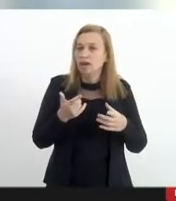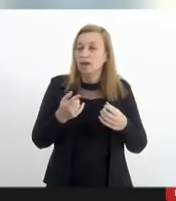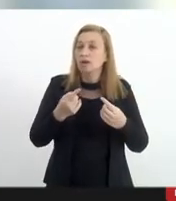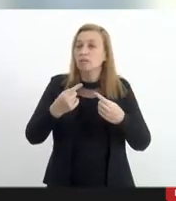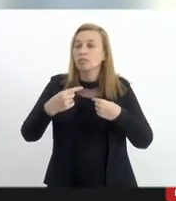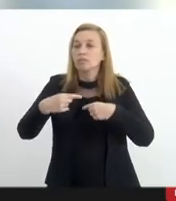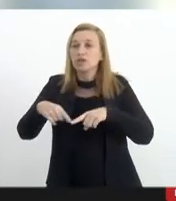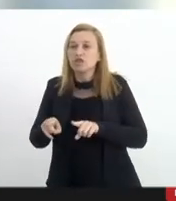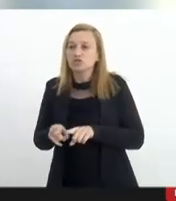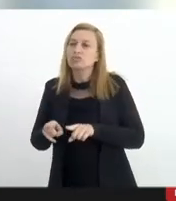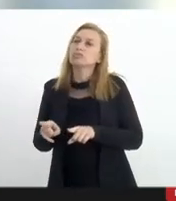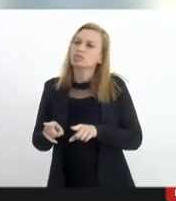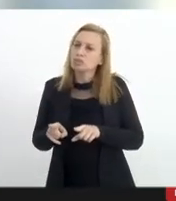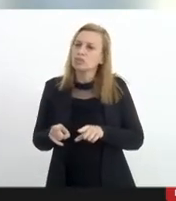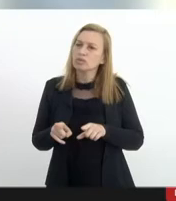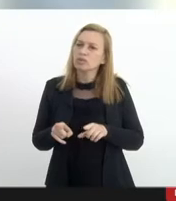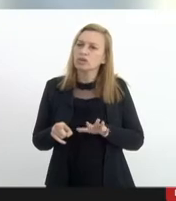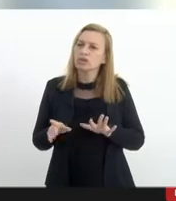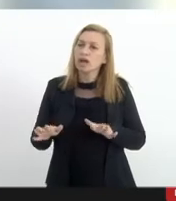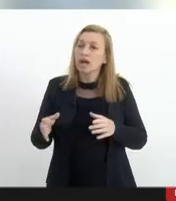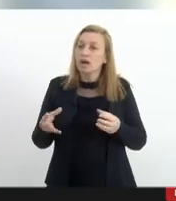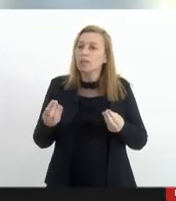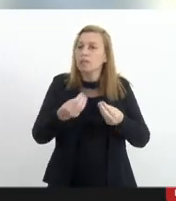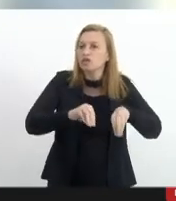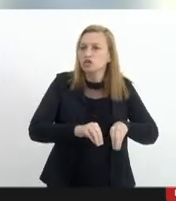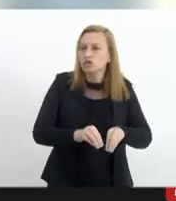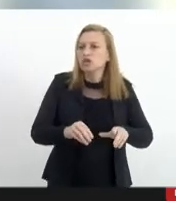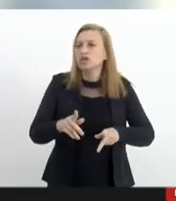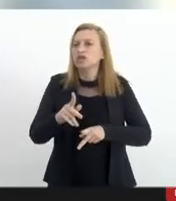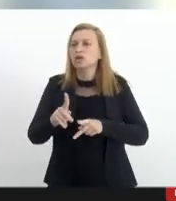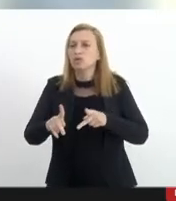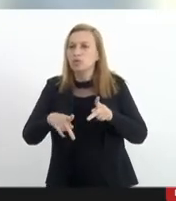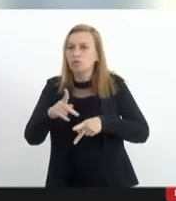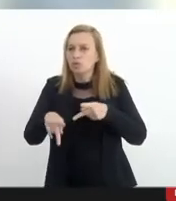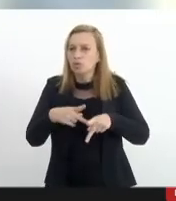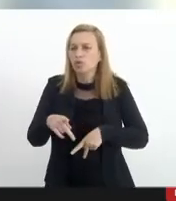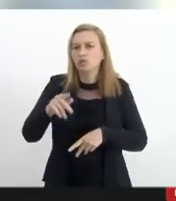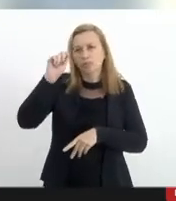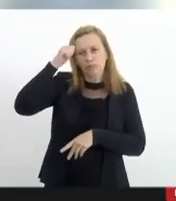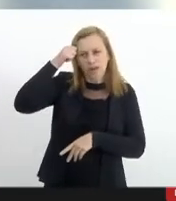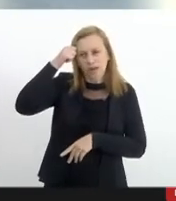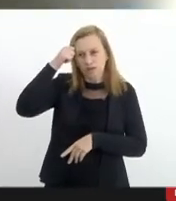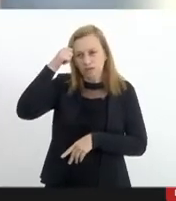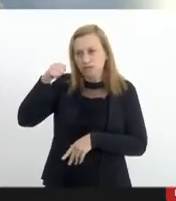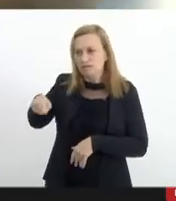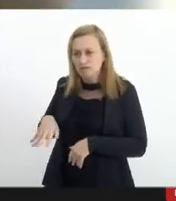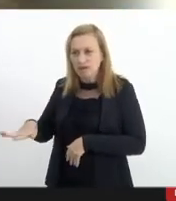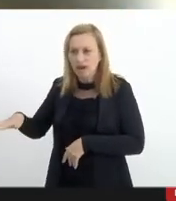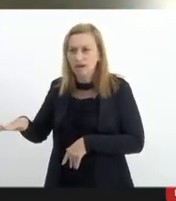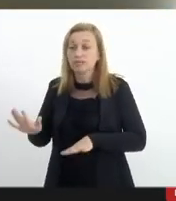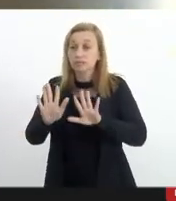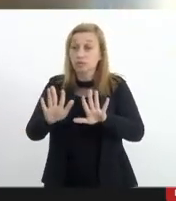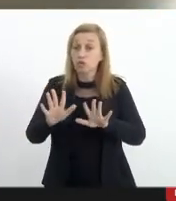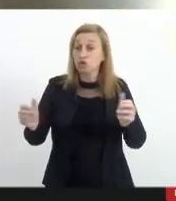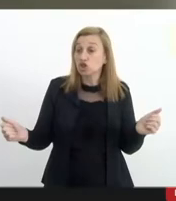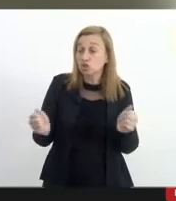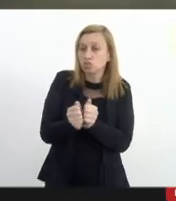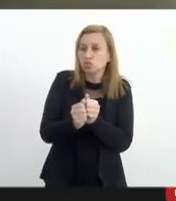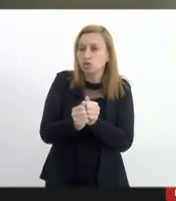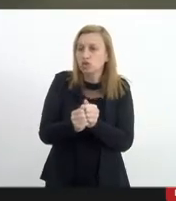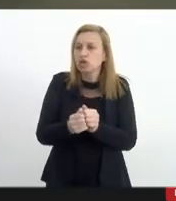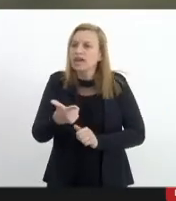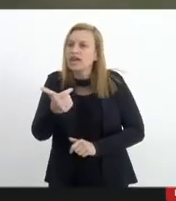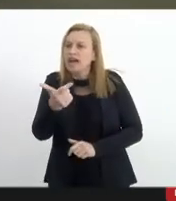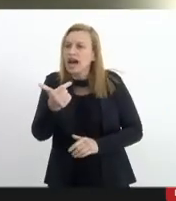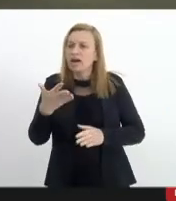no Brasil principalmente no Rio de Janeiro então quando você junta armas que cruzam